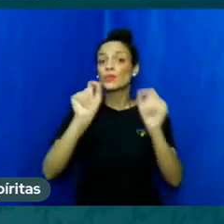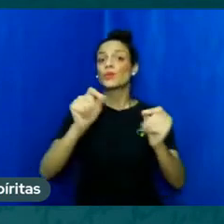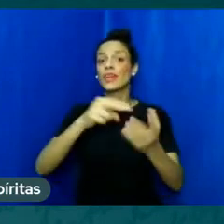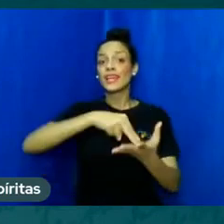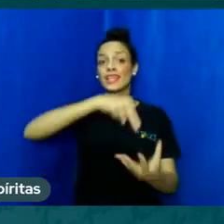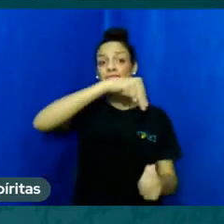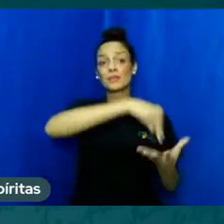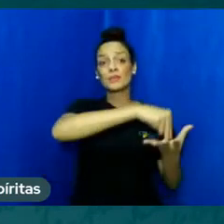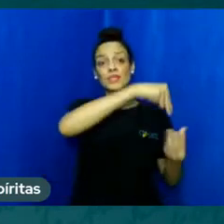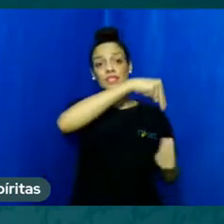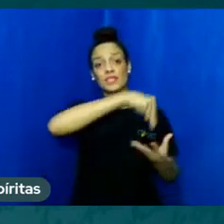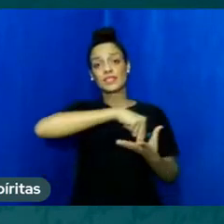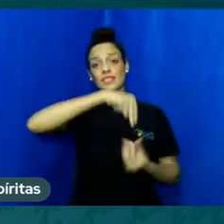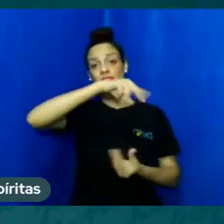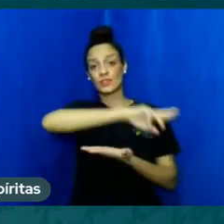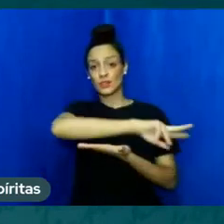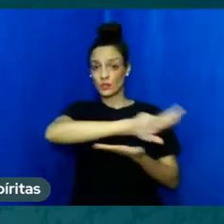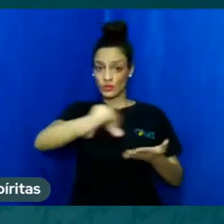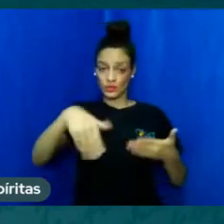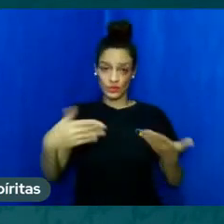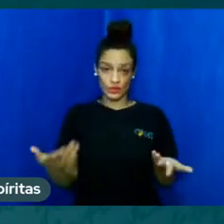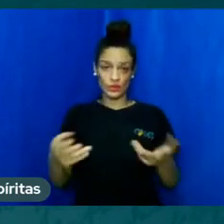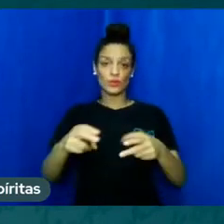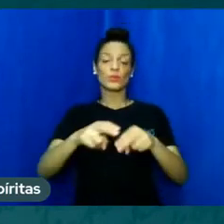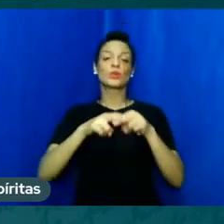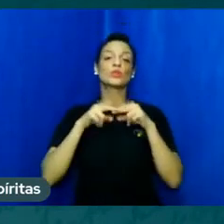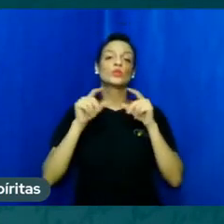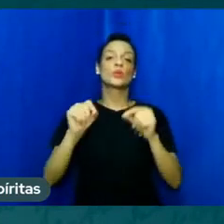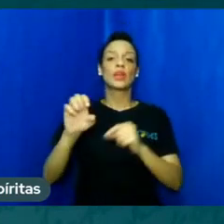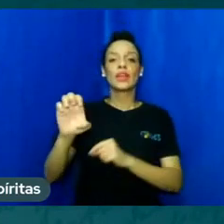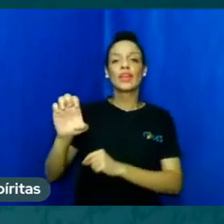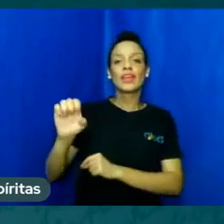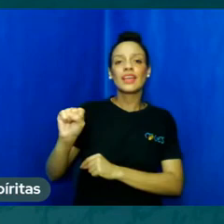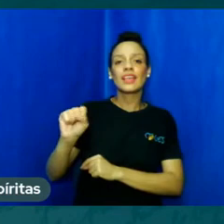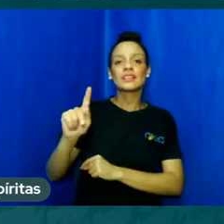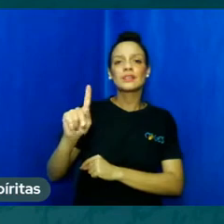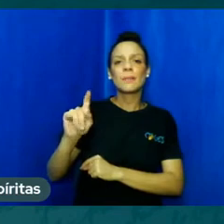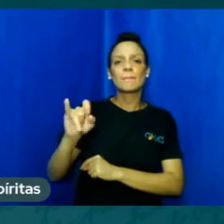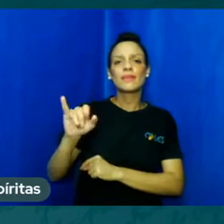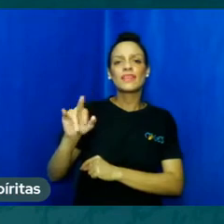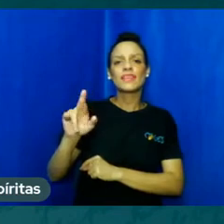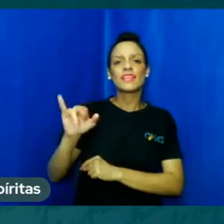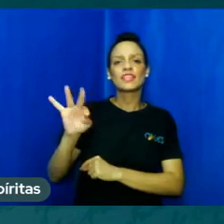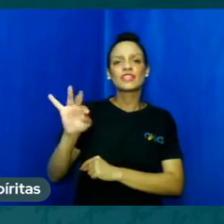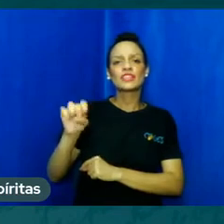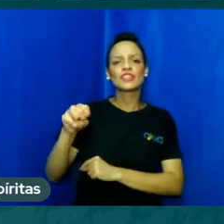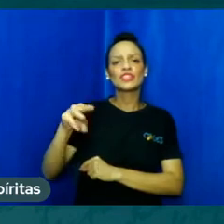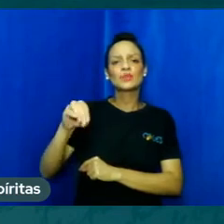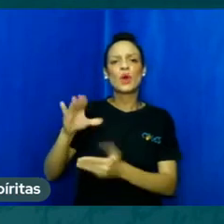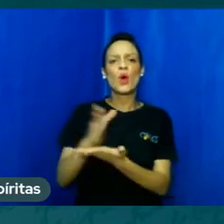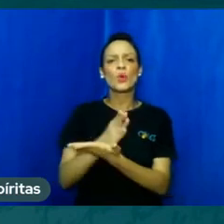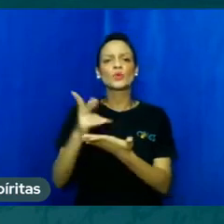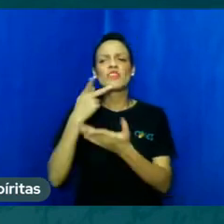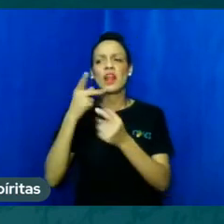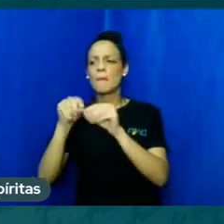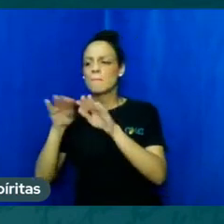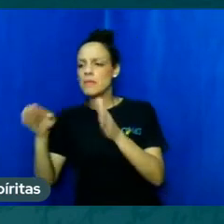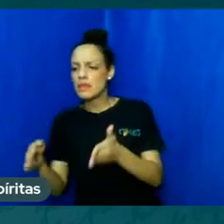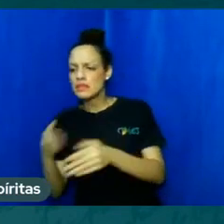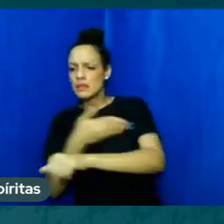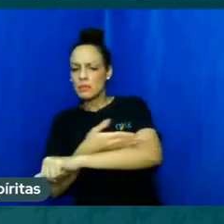espiritismo ponto e não existe outro espiritismo sei lá mesa branca amarela não existe isso